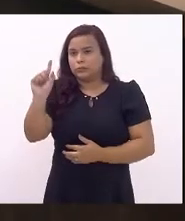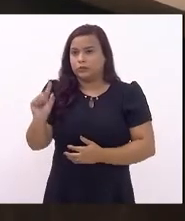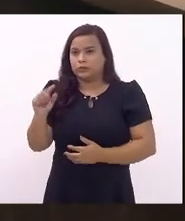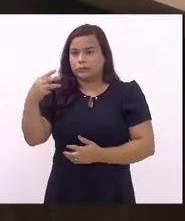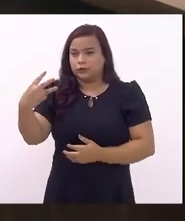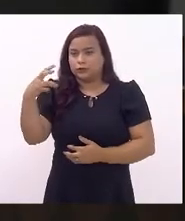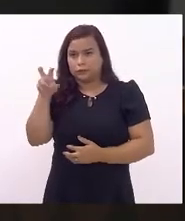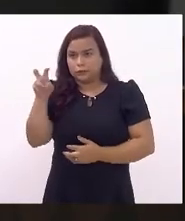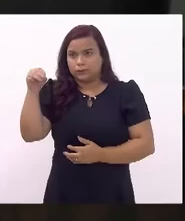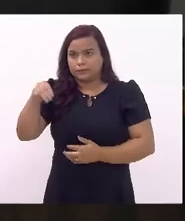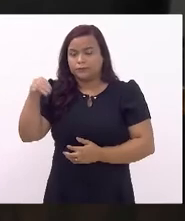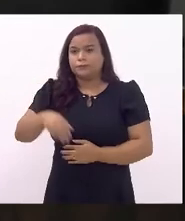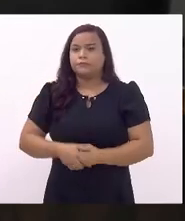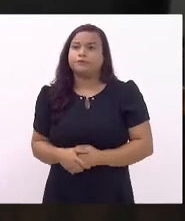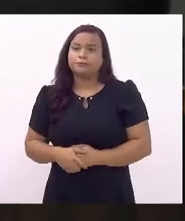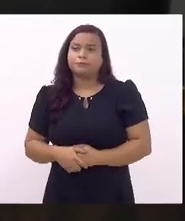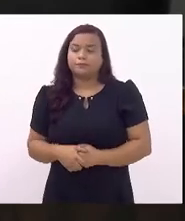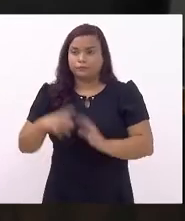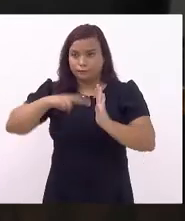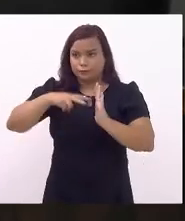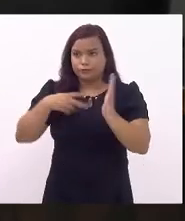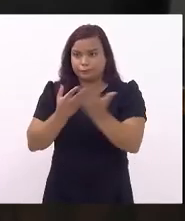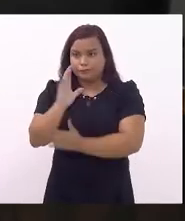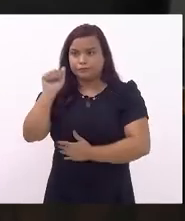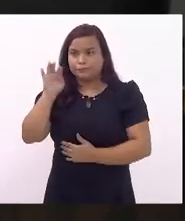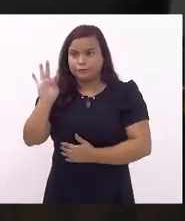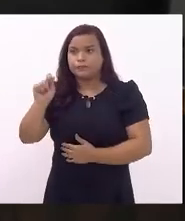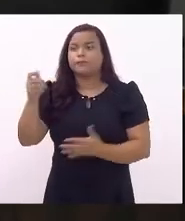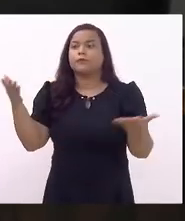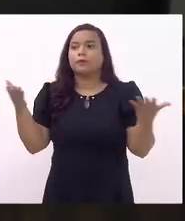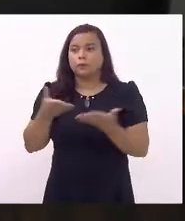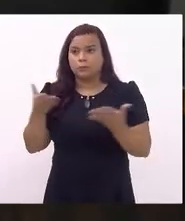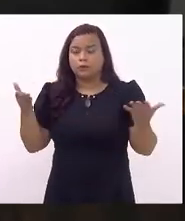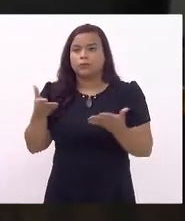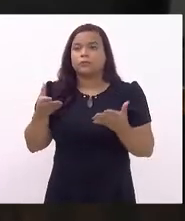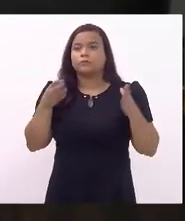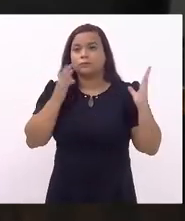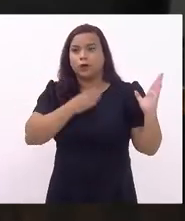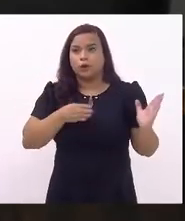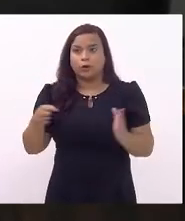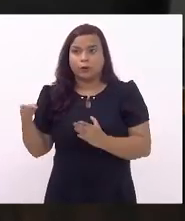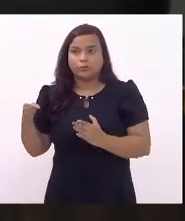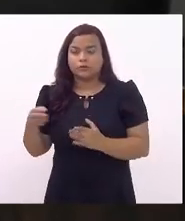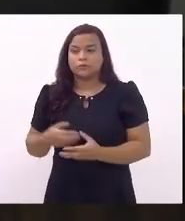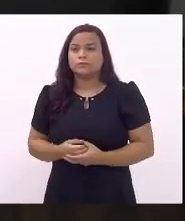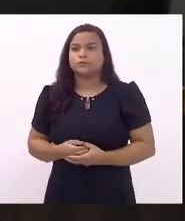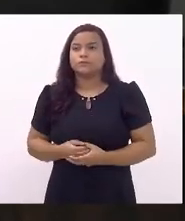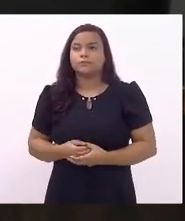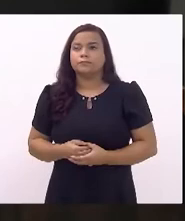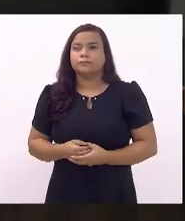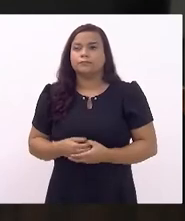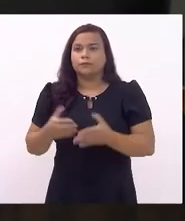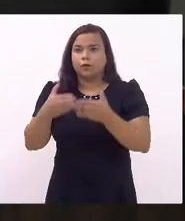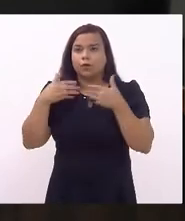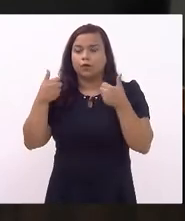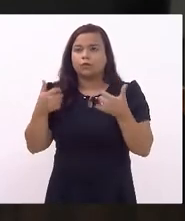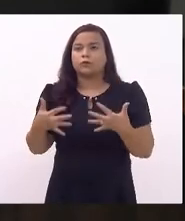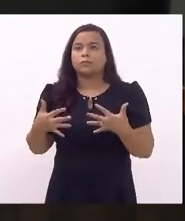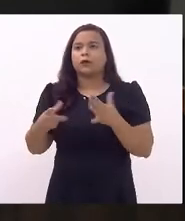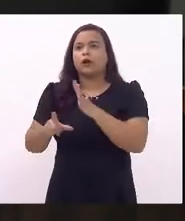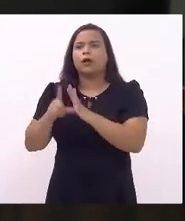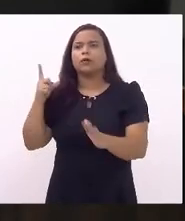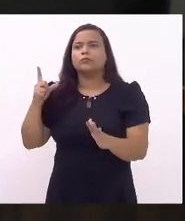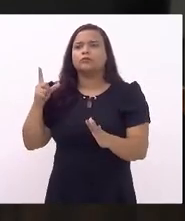minutos. Lida e aprovada a ata, passa-se a ordem. E, antes de eu cantar qual a sessão, eu queria propor ao plenário,